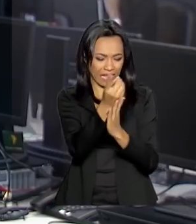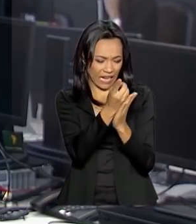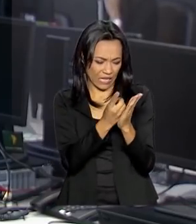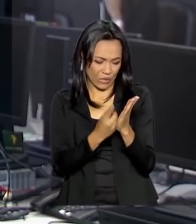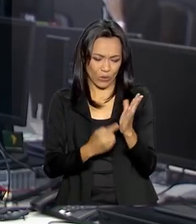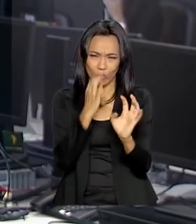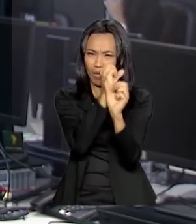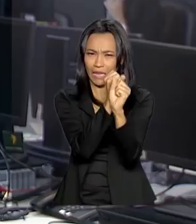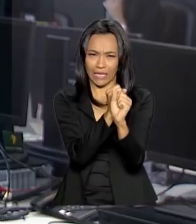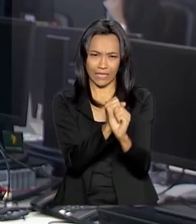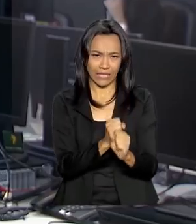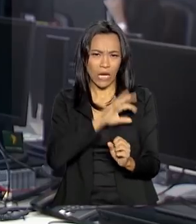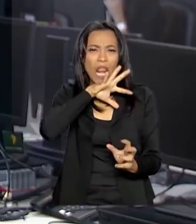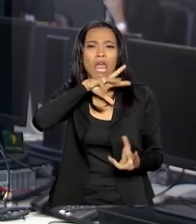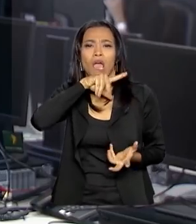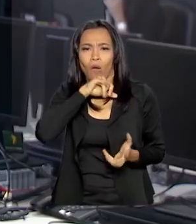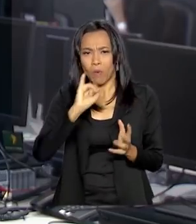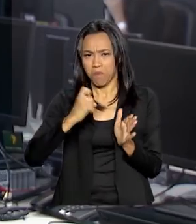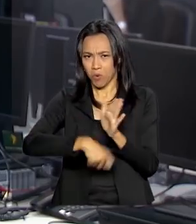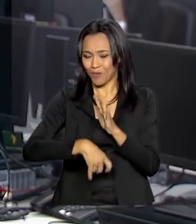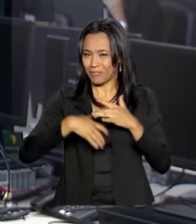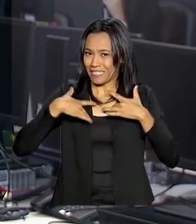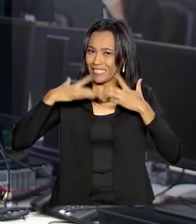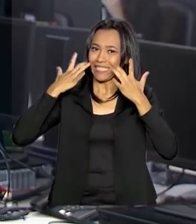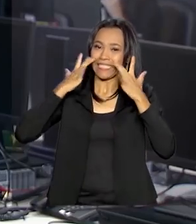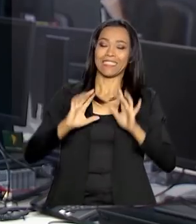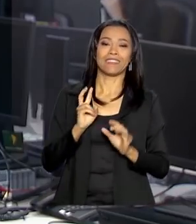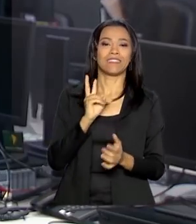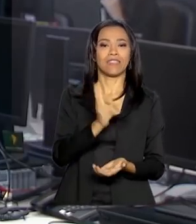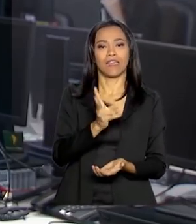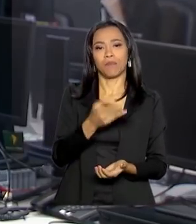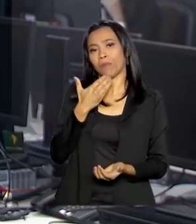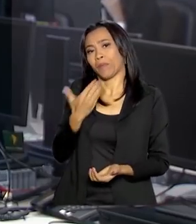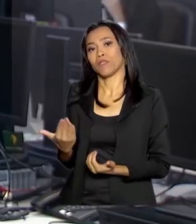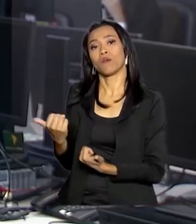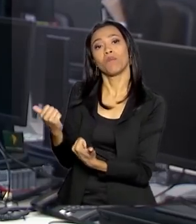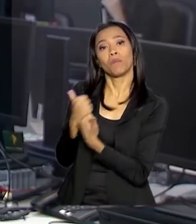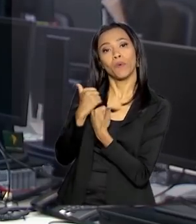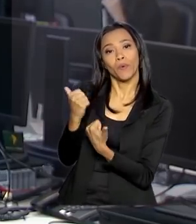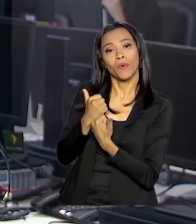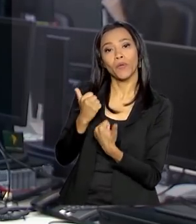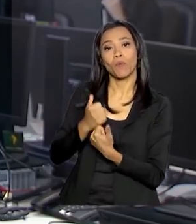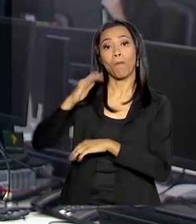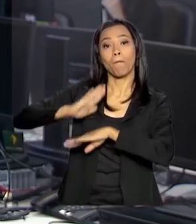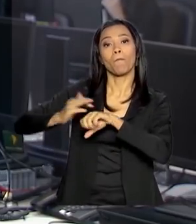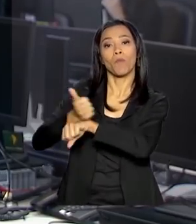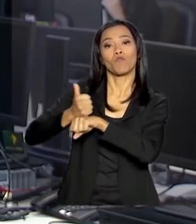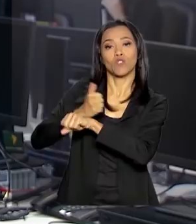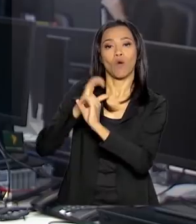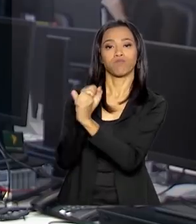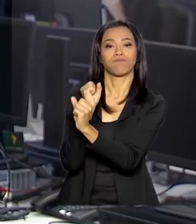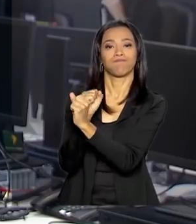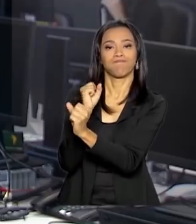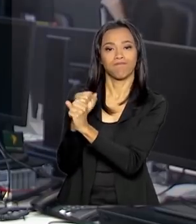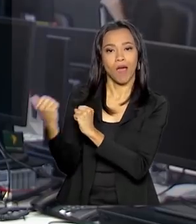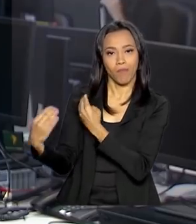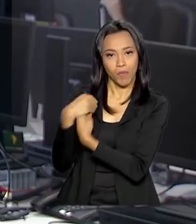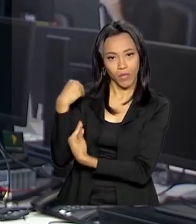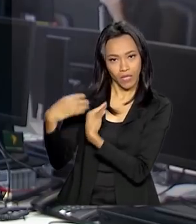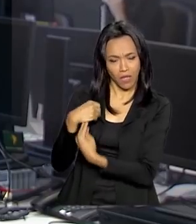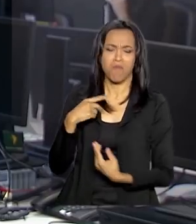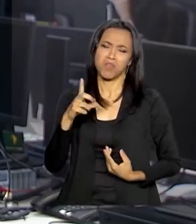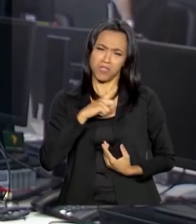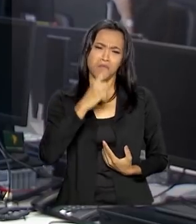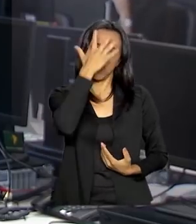prestações de contas ao leão, viu? Eu acabo pedindo ajuda sempre aí de um contador pra fazer a declaração. Mas tem gente que